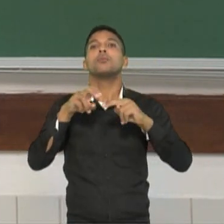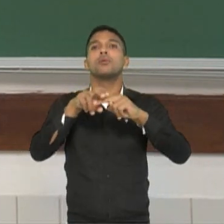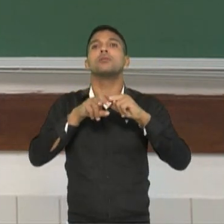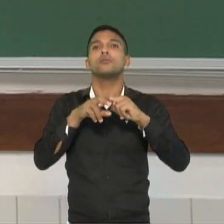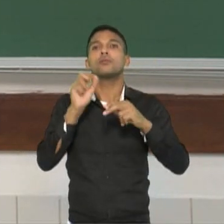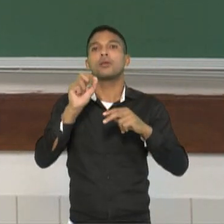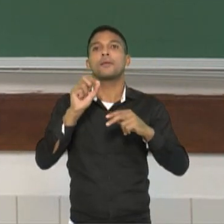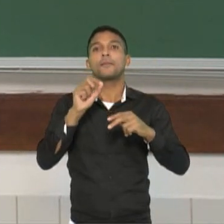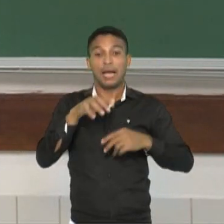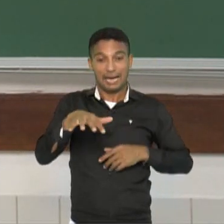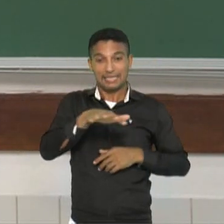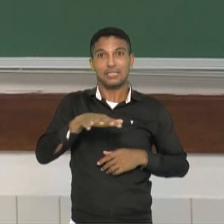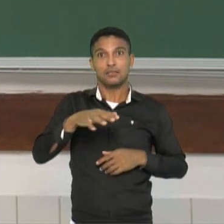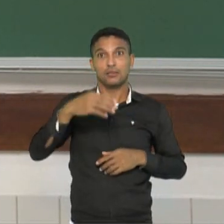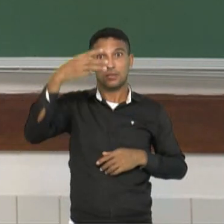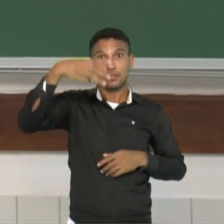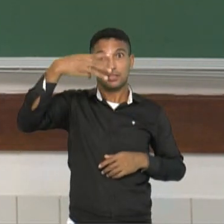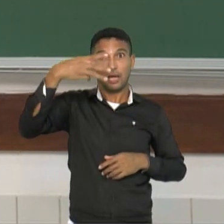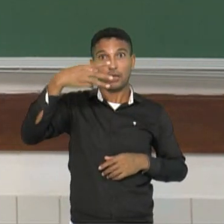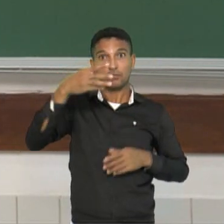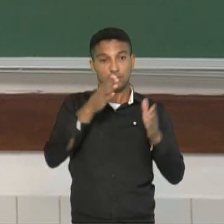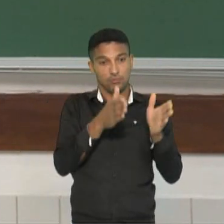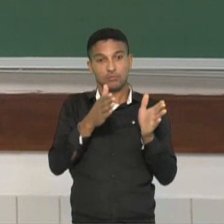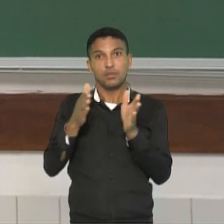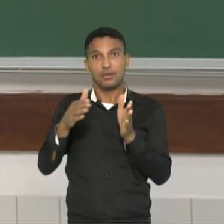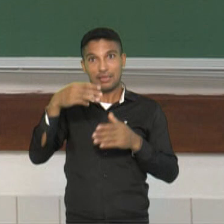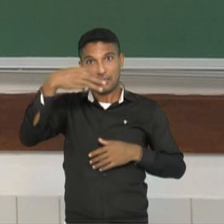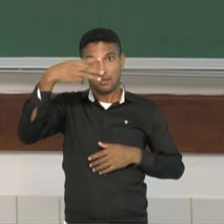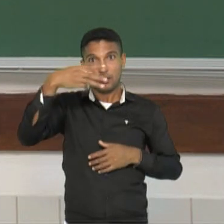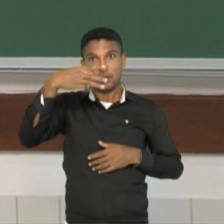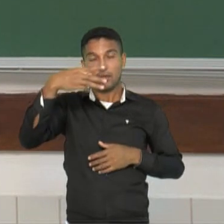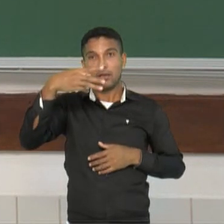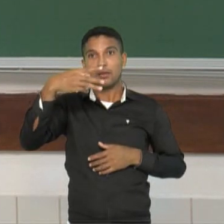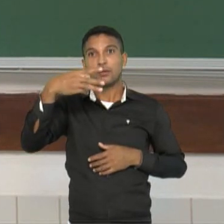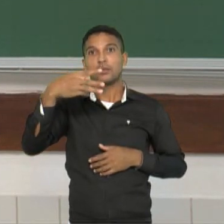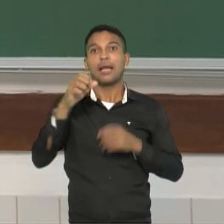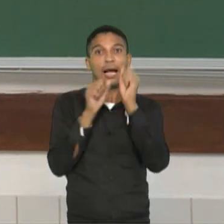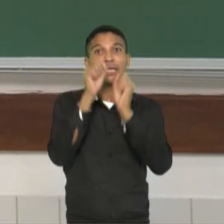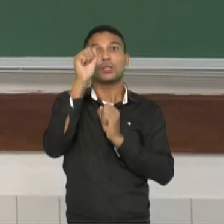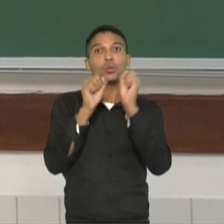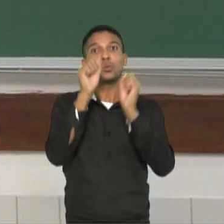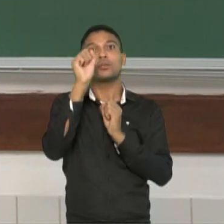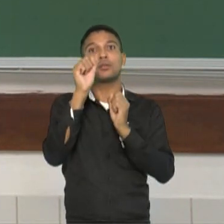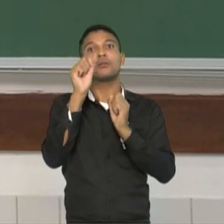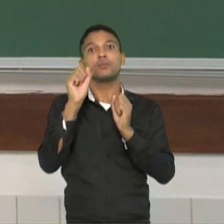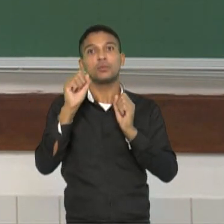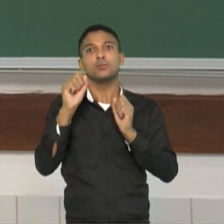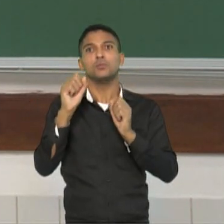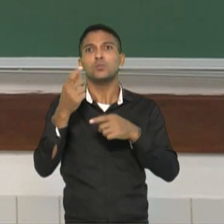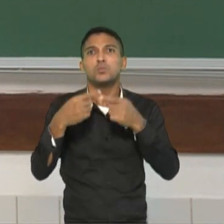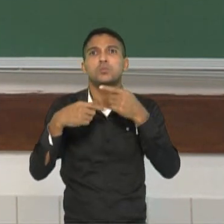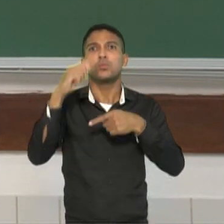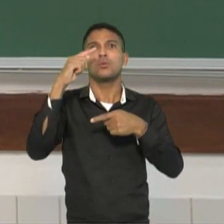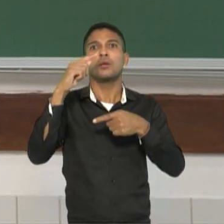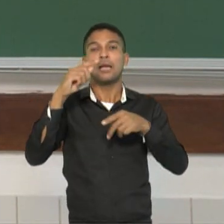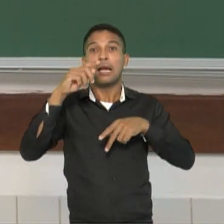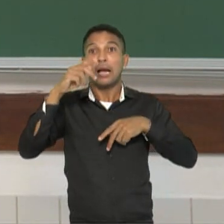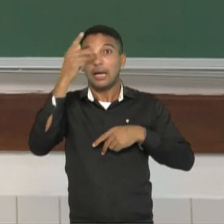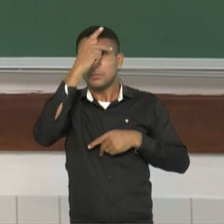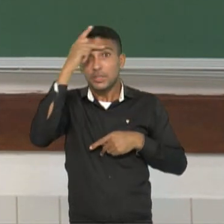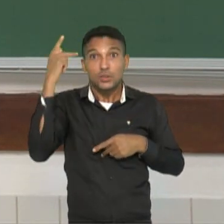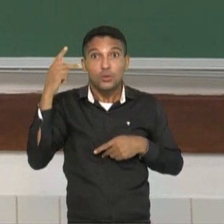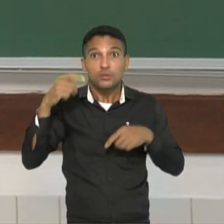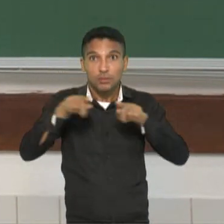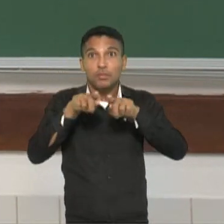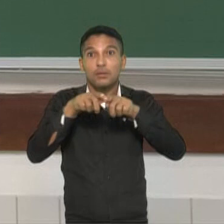e que as pessoas possam ter acesso àquilo que a indústria vai produzir. Então, por isso, é extremamente importante